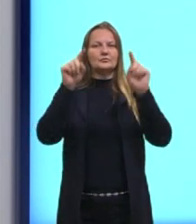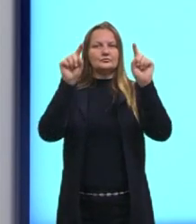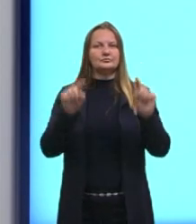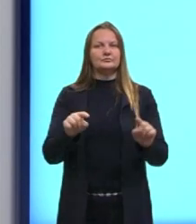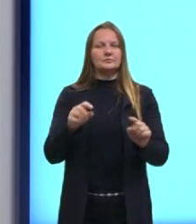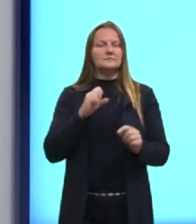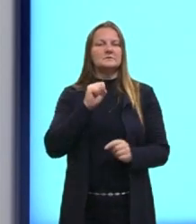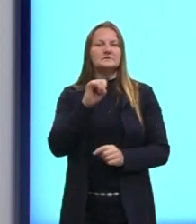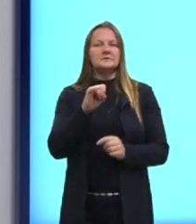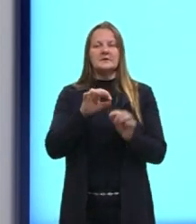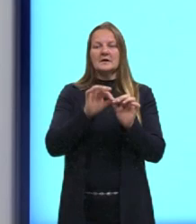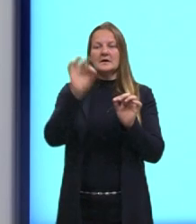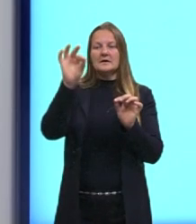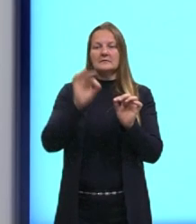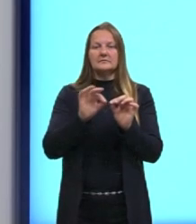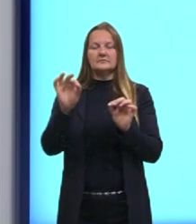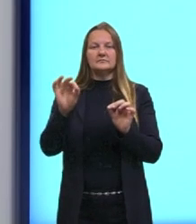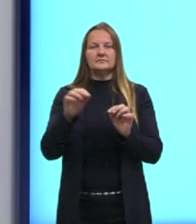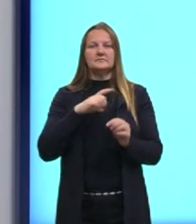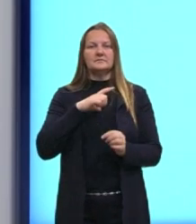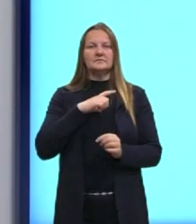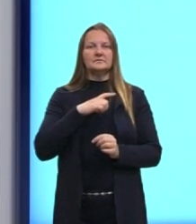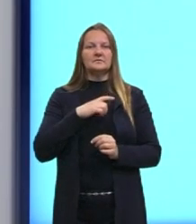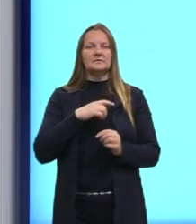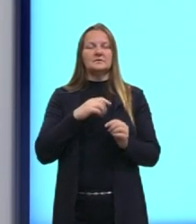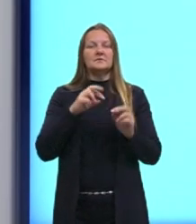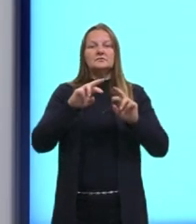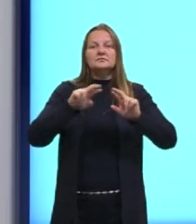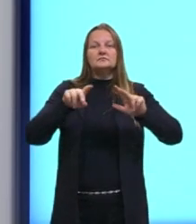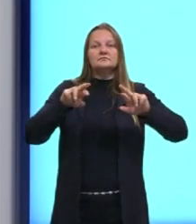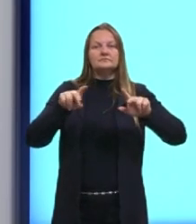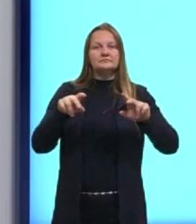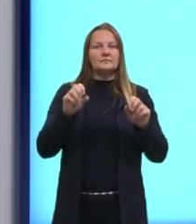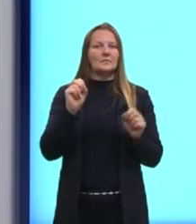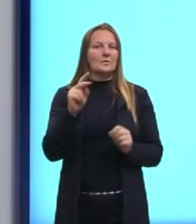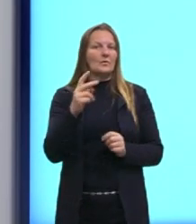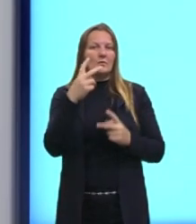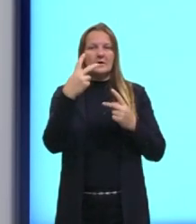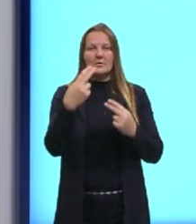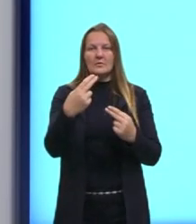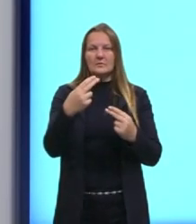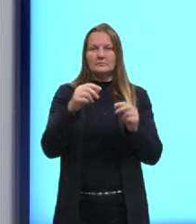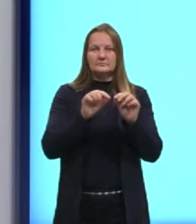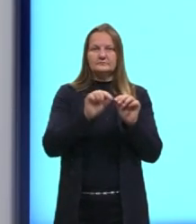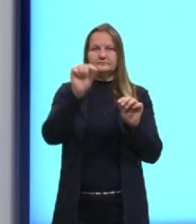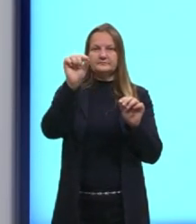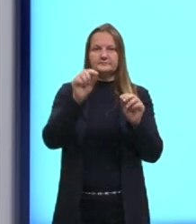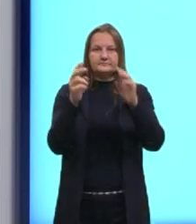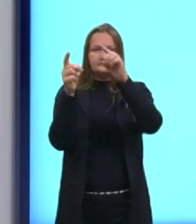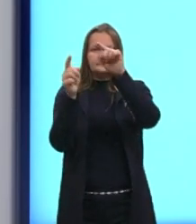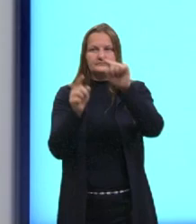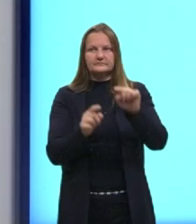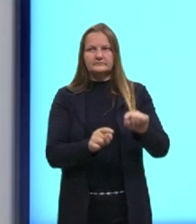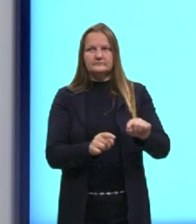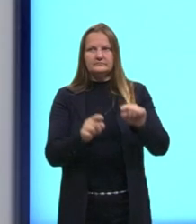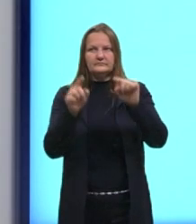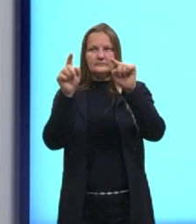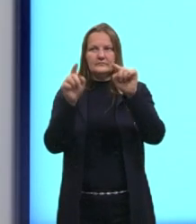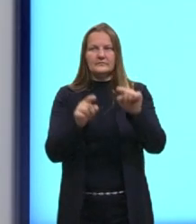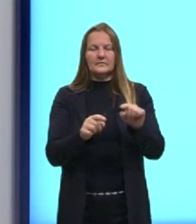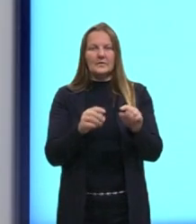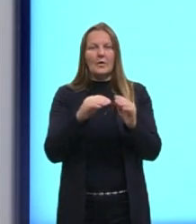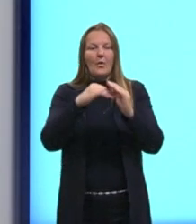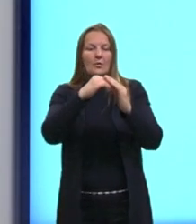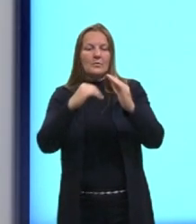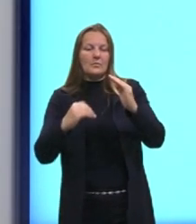se as duas retas paralelas, elas são distintas ou elas são iguais, elas são coincidentes, né? O que